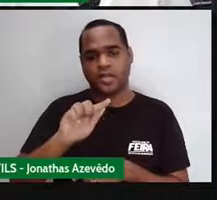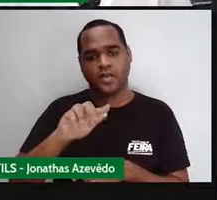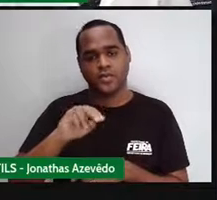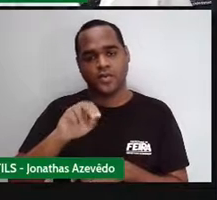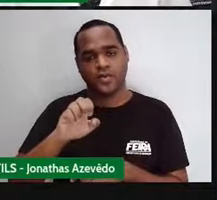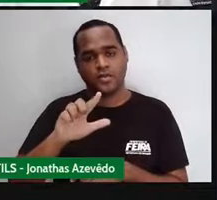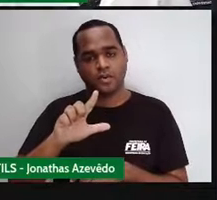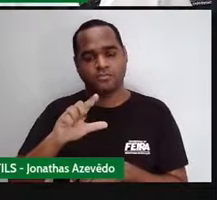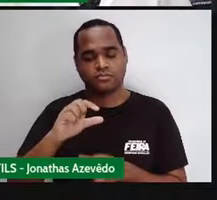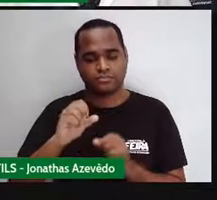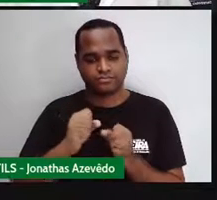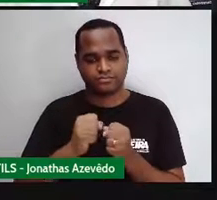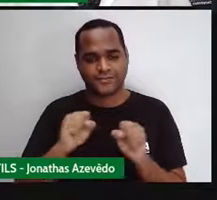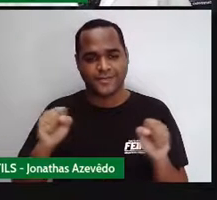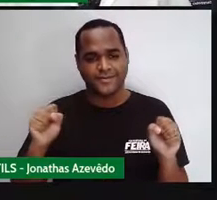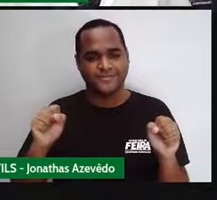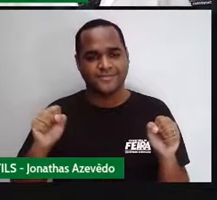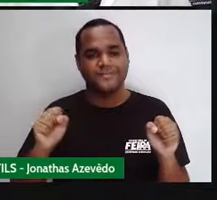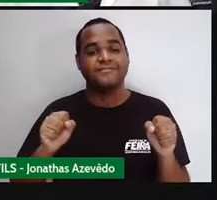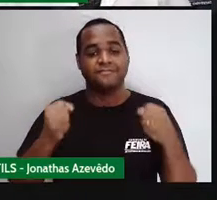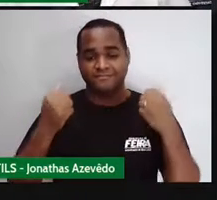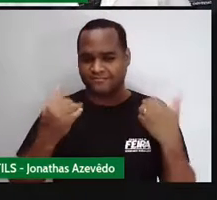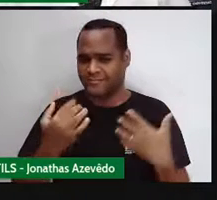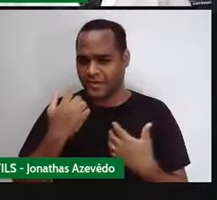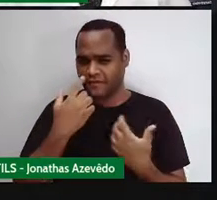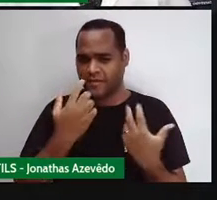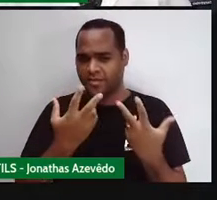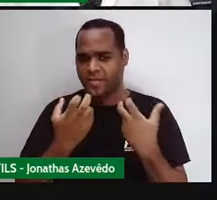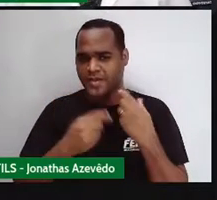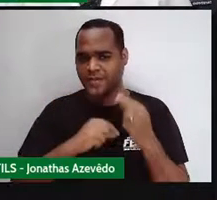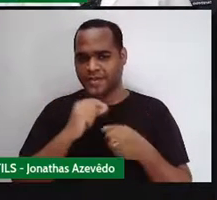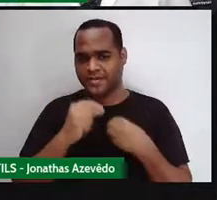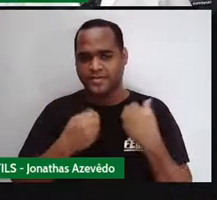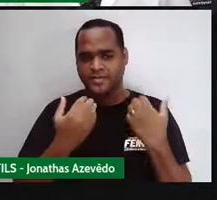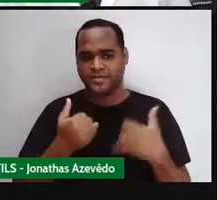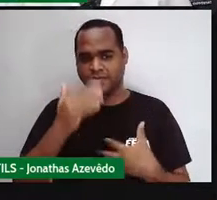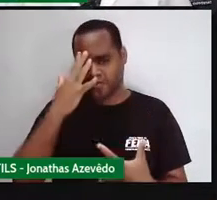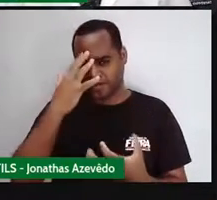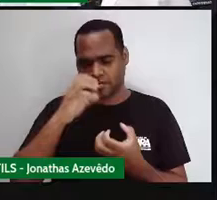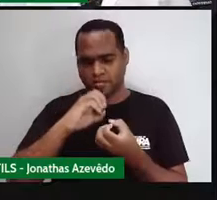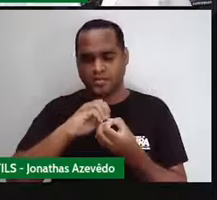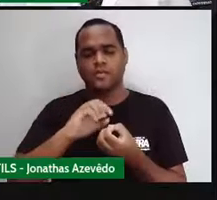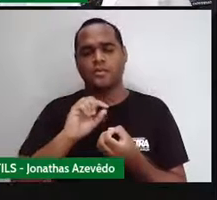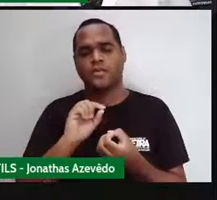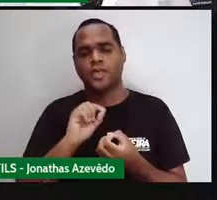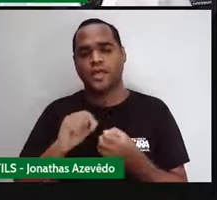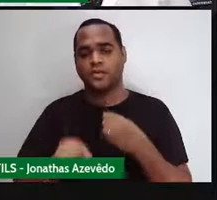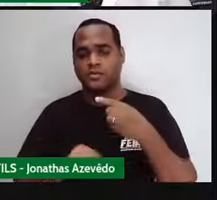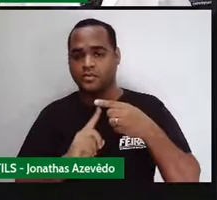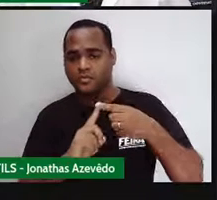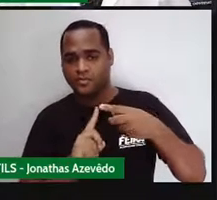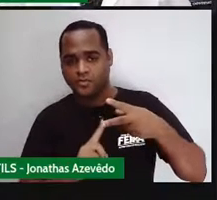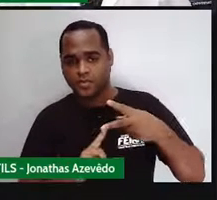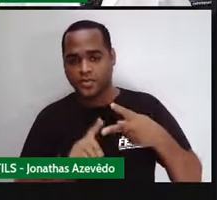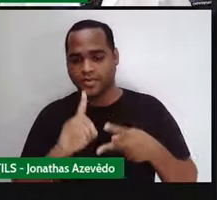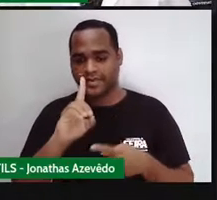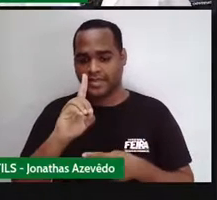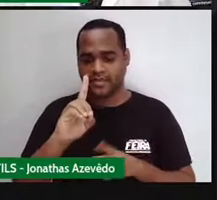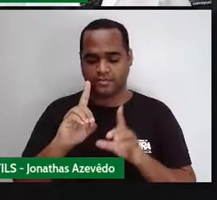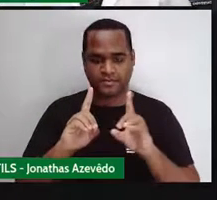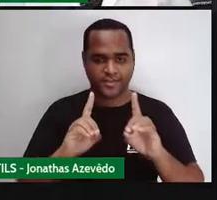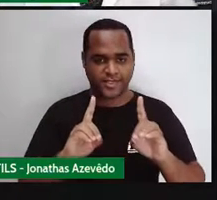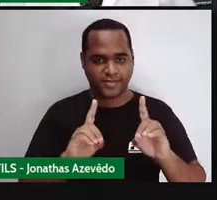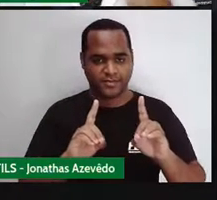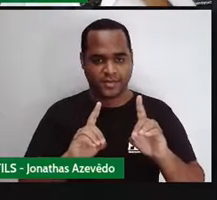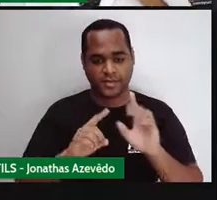Tá? Então, a gente viu que é só fazer o seguinte. Pega as duas diagonais e multiplica